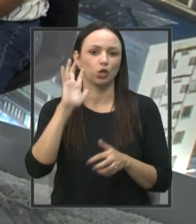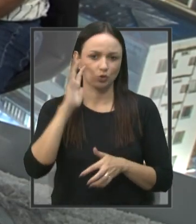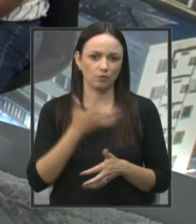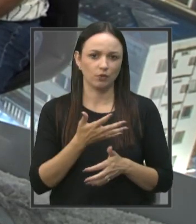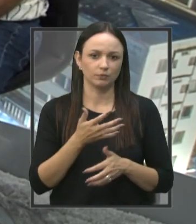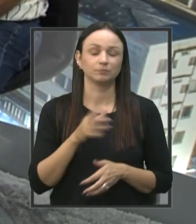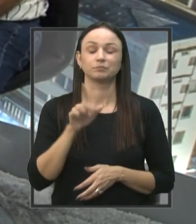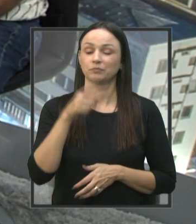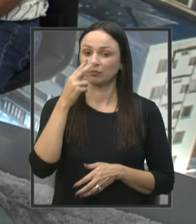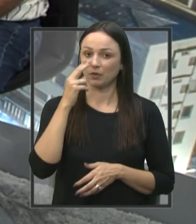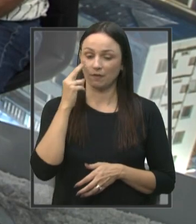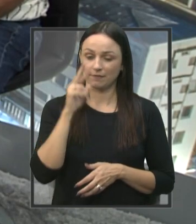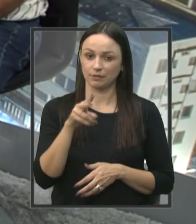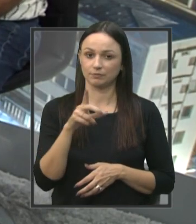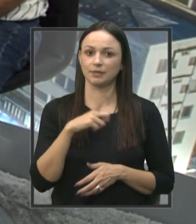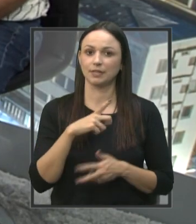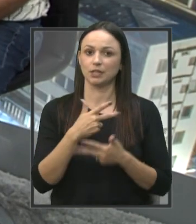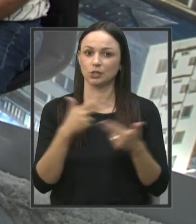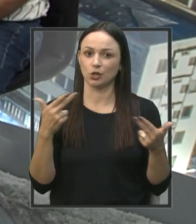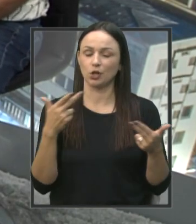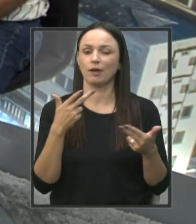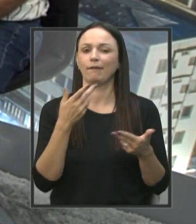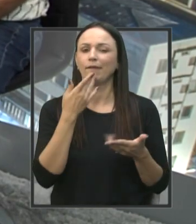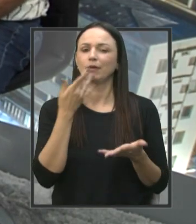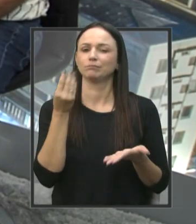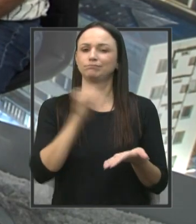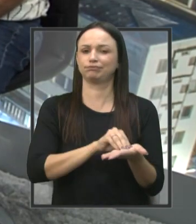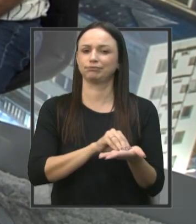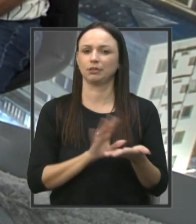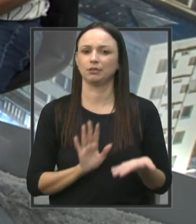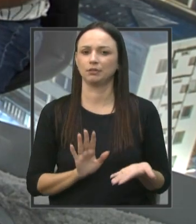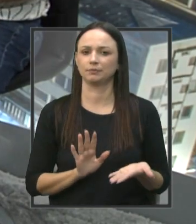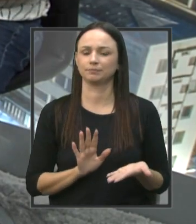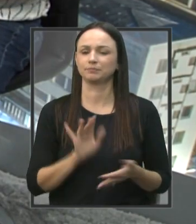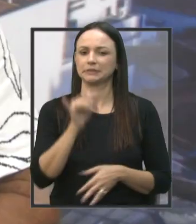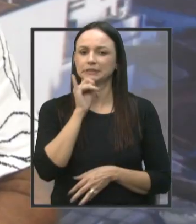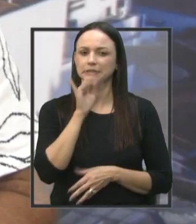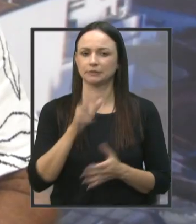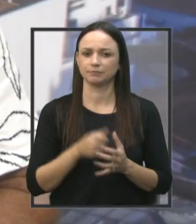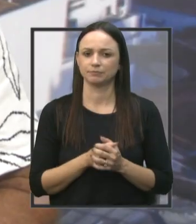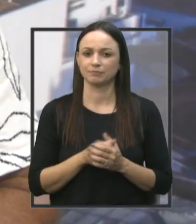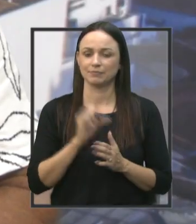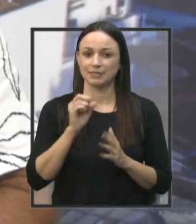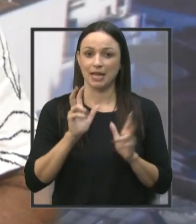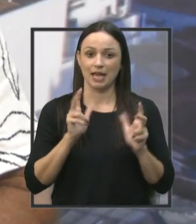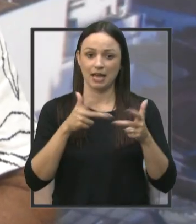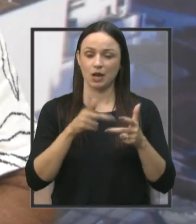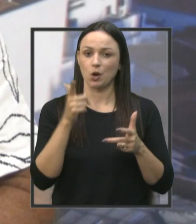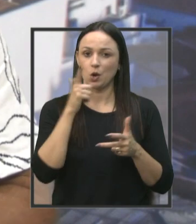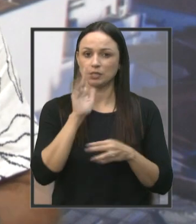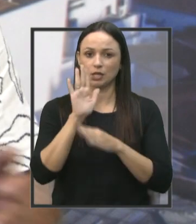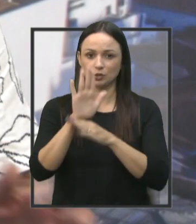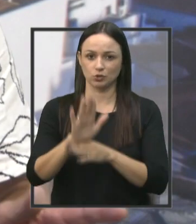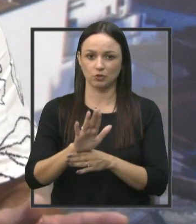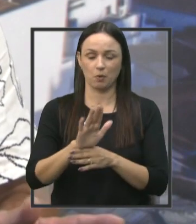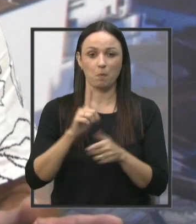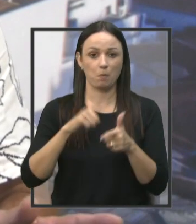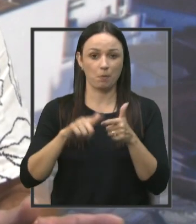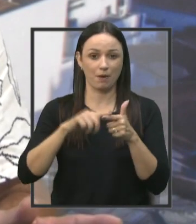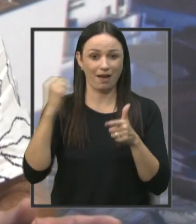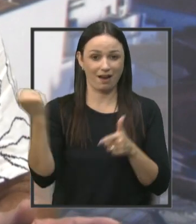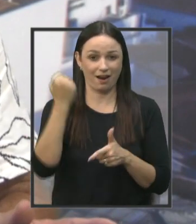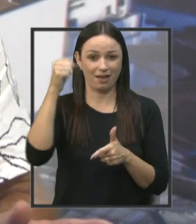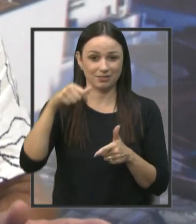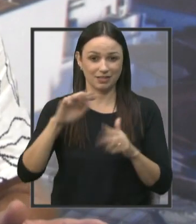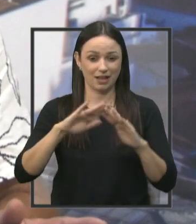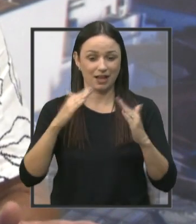Olha, veja bem, tem coisas que são plantadas, né? Por exemplo, se a Câmara não consegue ajudar e resolver um problema grave como esse de